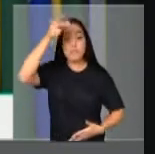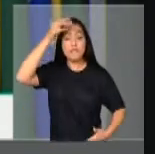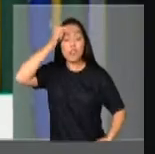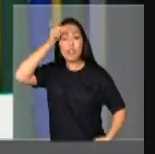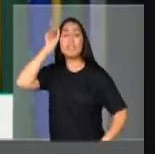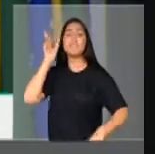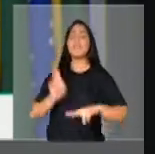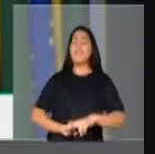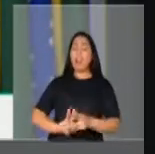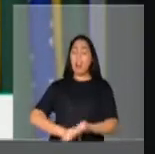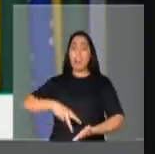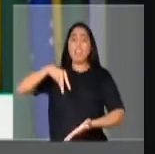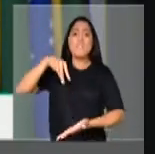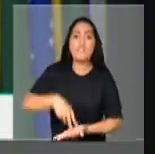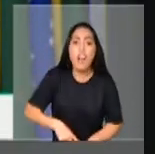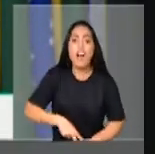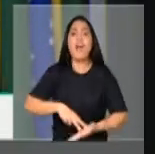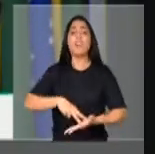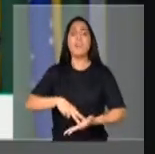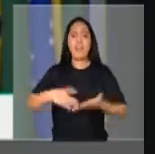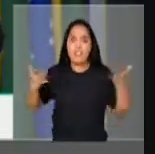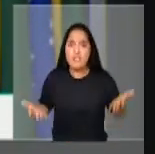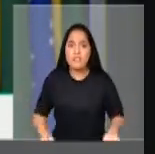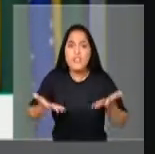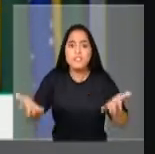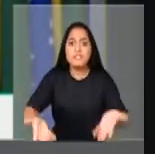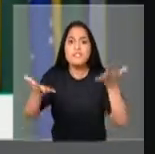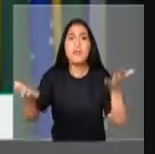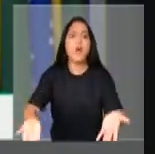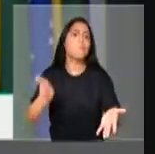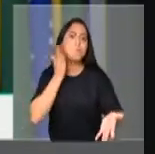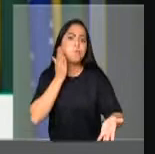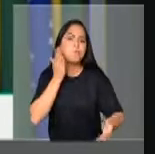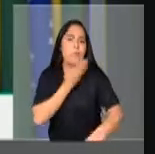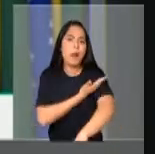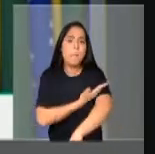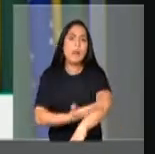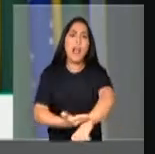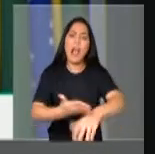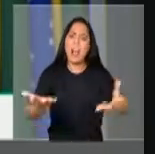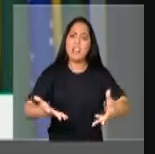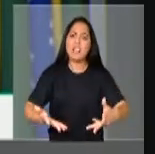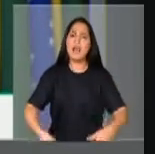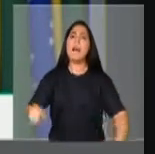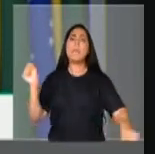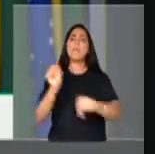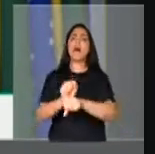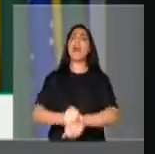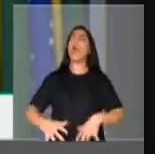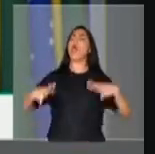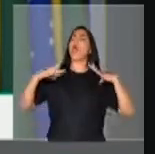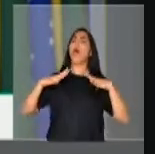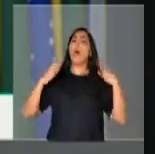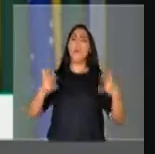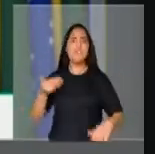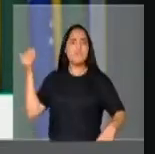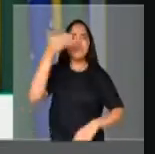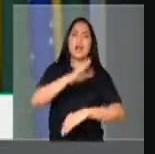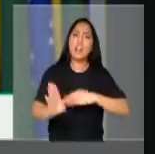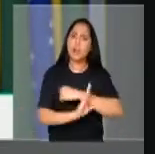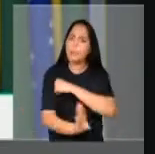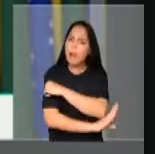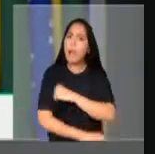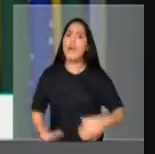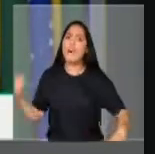bunda branca tua da cadeira de prefeito e saia do ar-condicionado e vai correr os bairros,